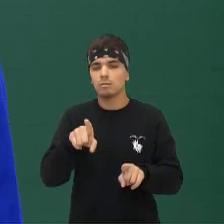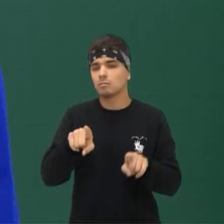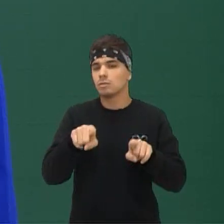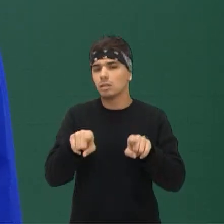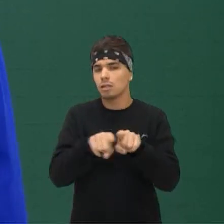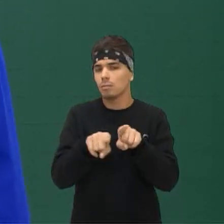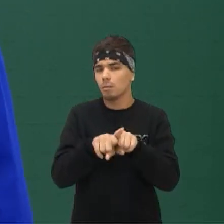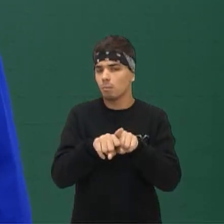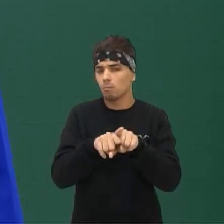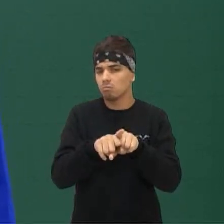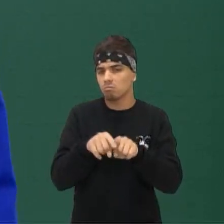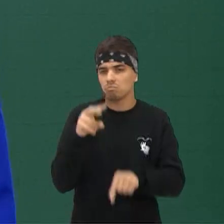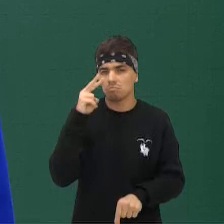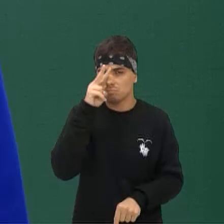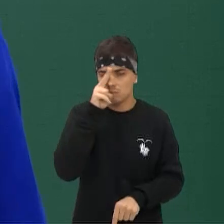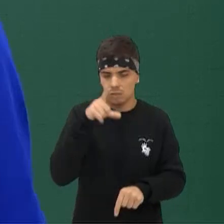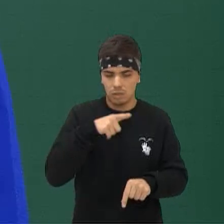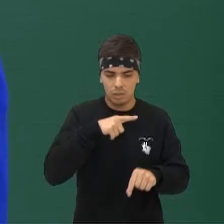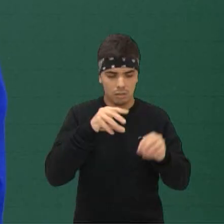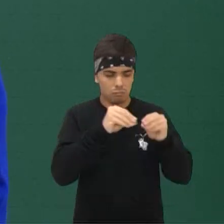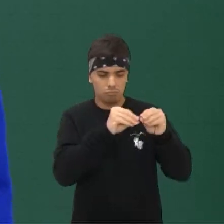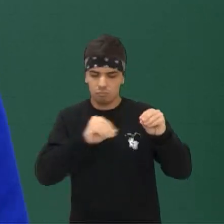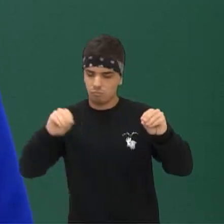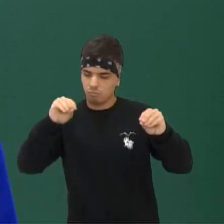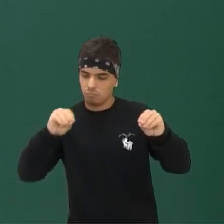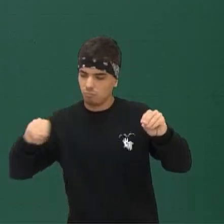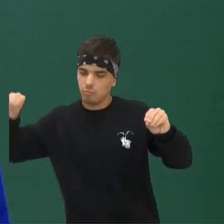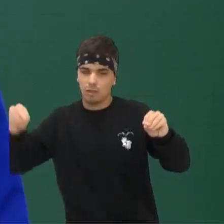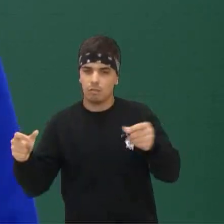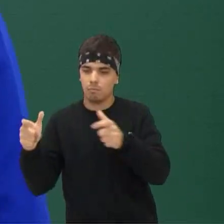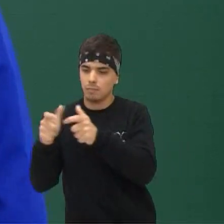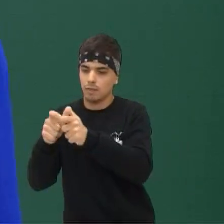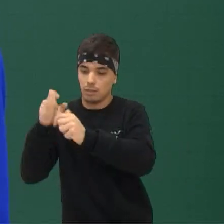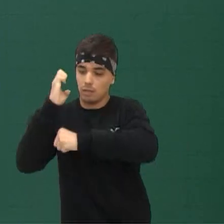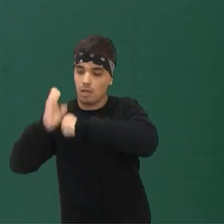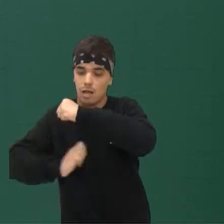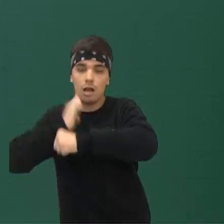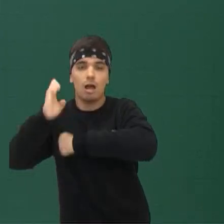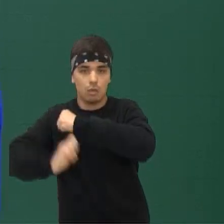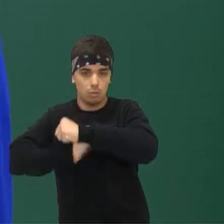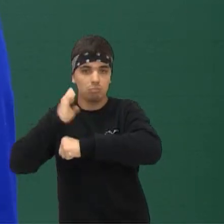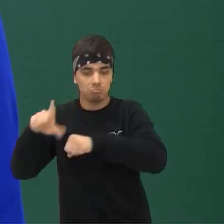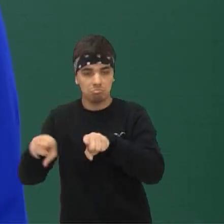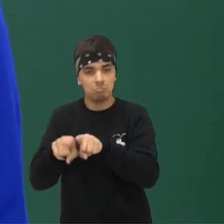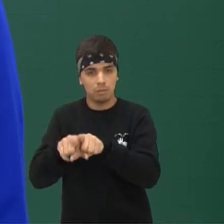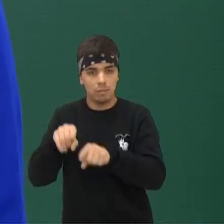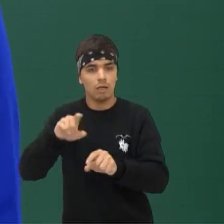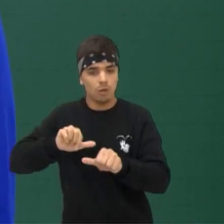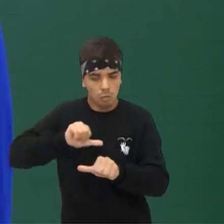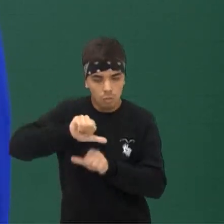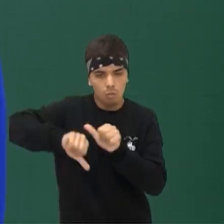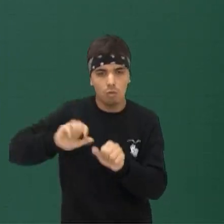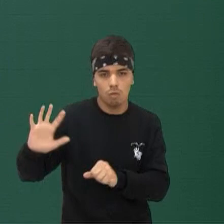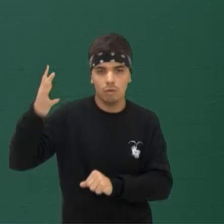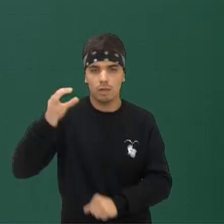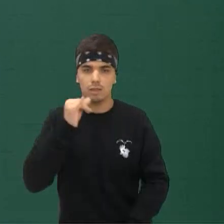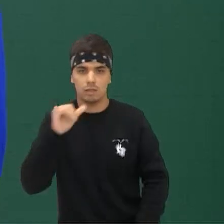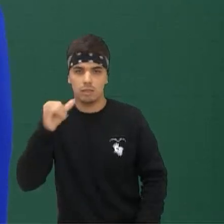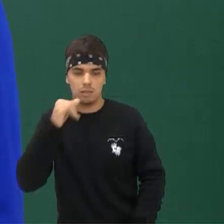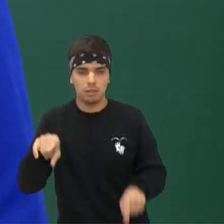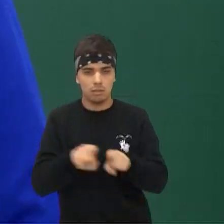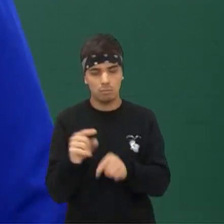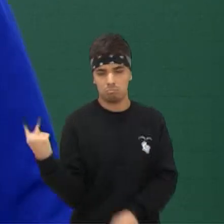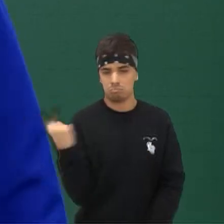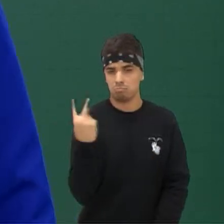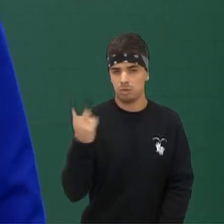Acaba sendo vigorosa para que você faça o deslocamento de pequenos componentes Como elétrons Ao qual gera a eletricidade Que faz com que tanto eu e o